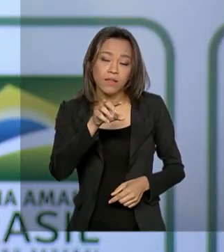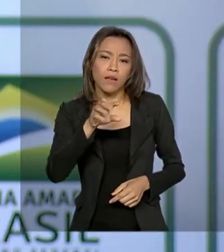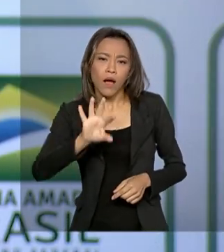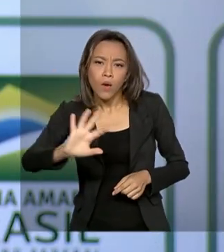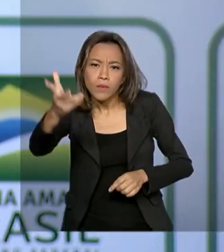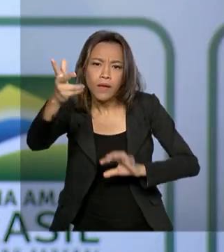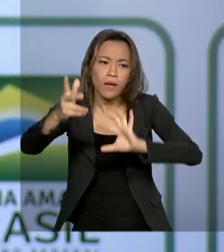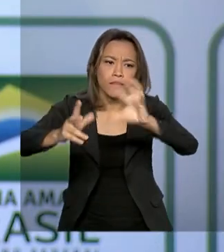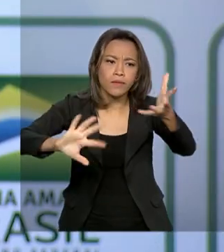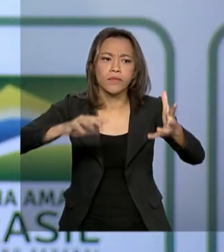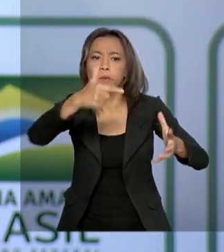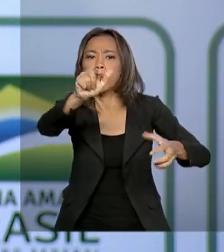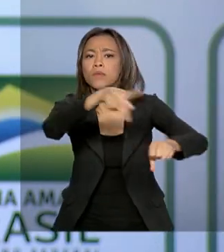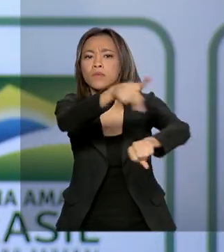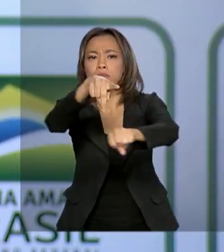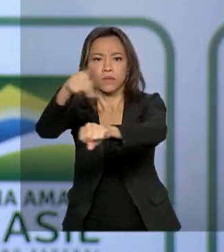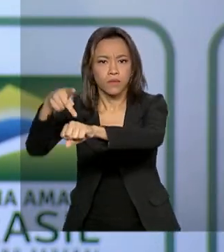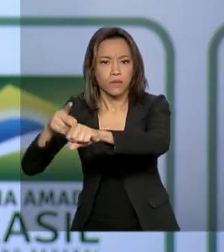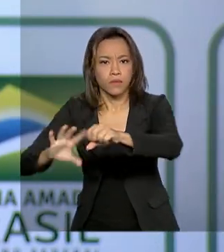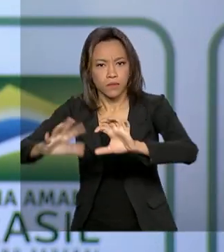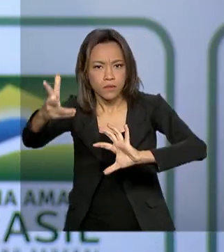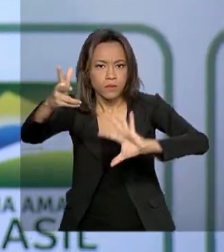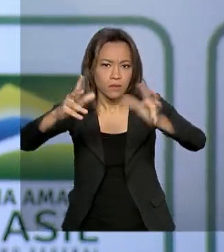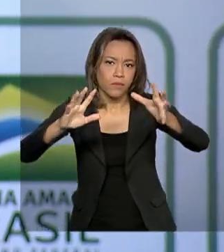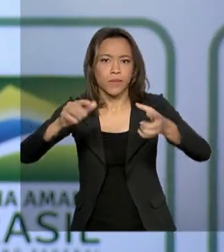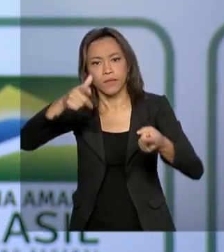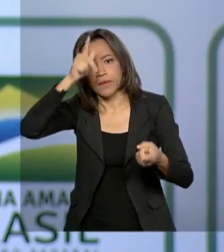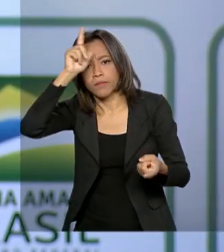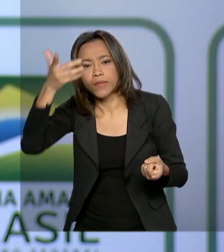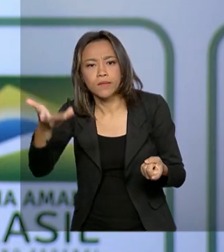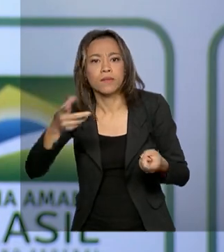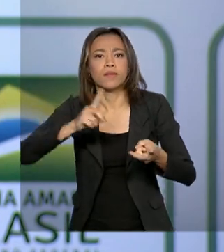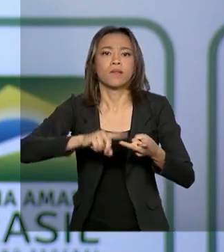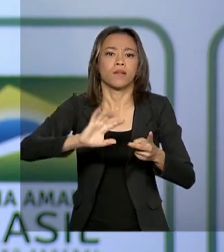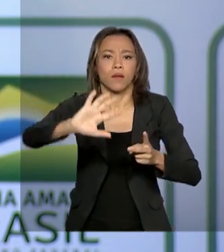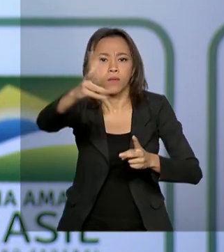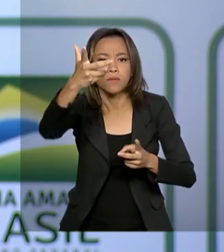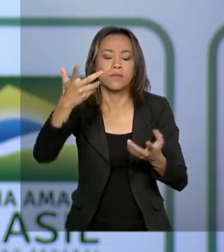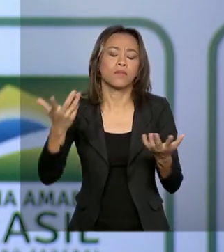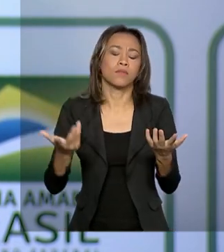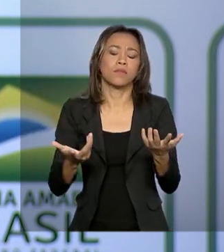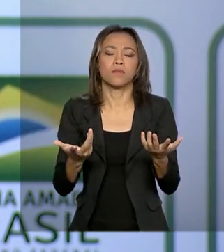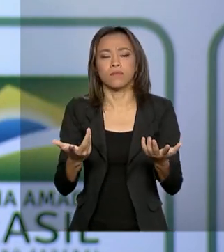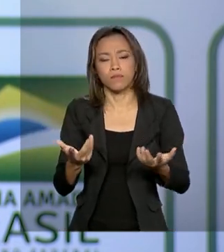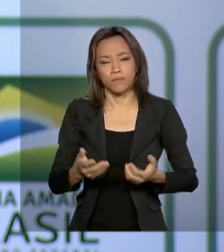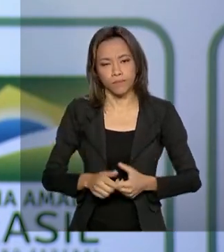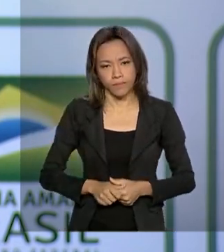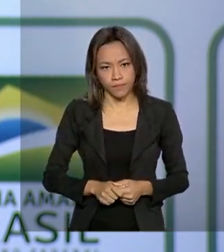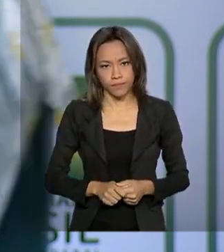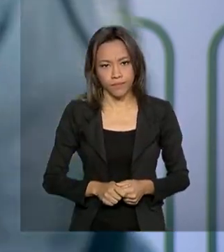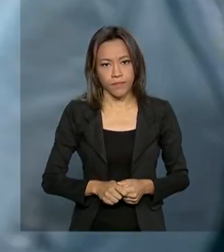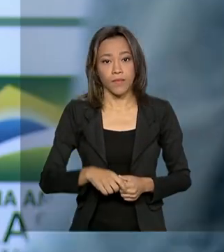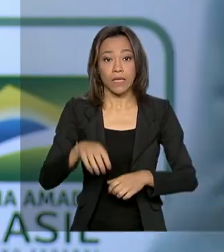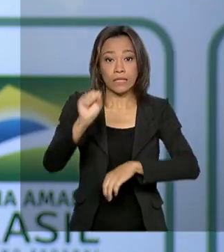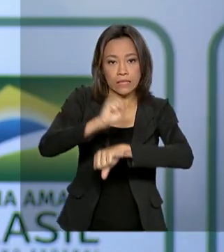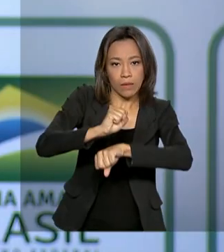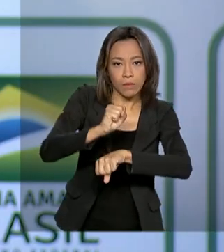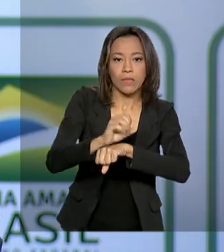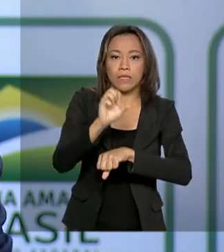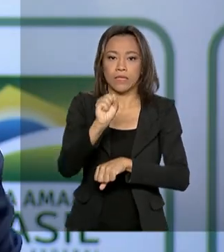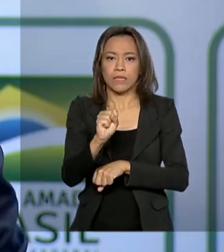casos, como você começou a notificar casos da Alemanha, casos na Singapura,